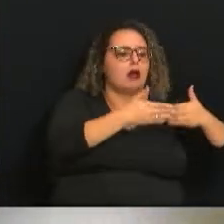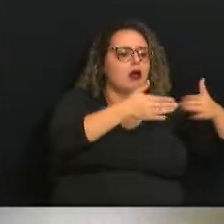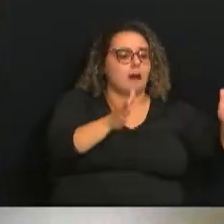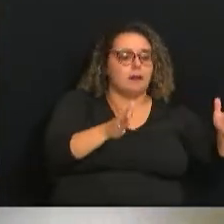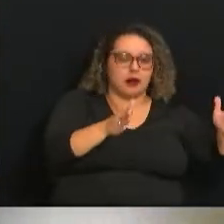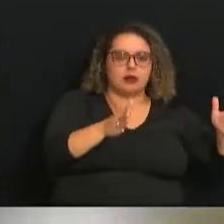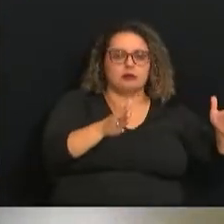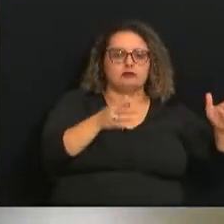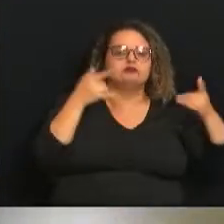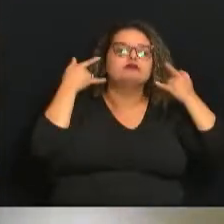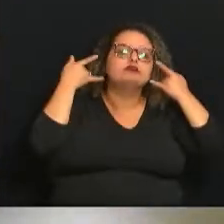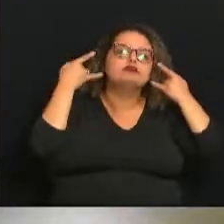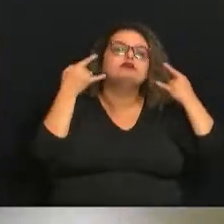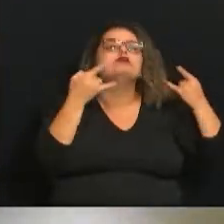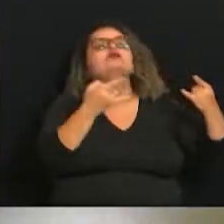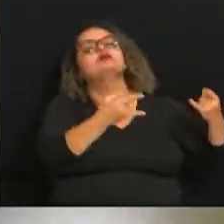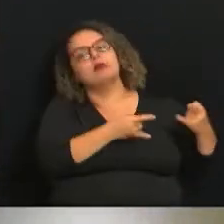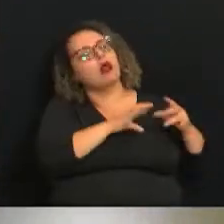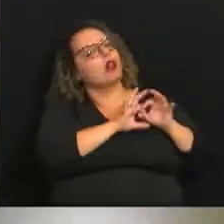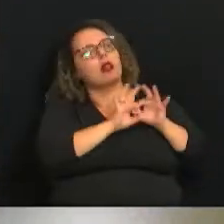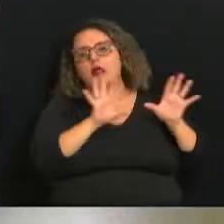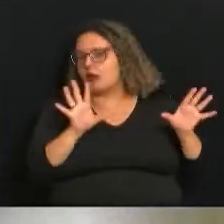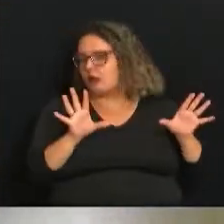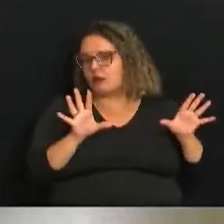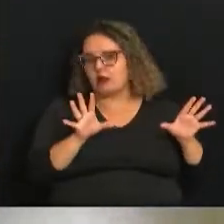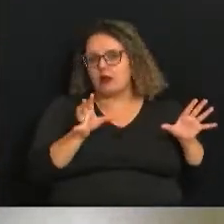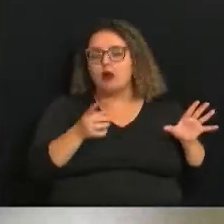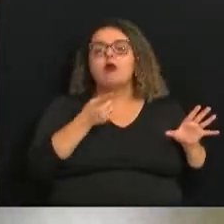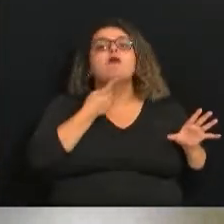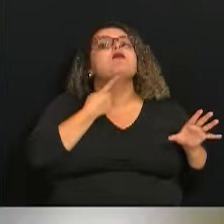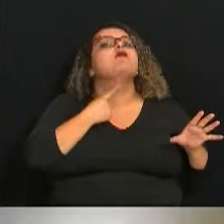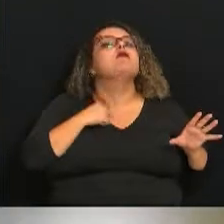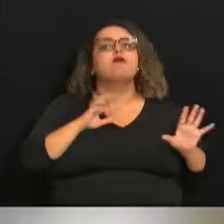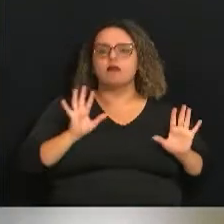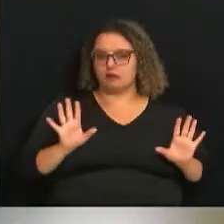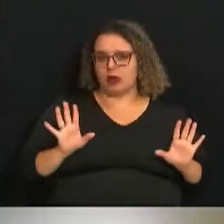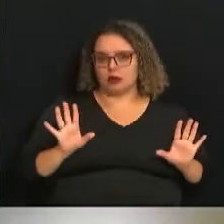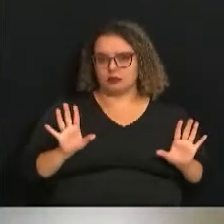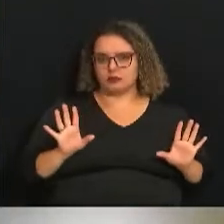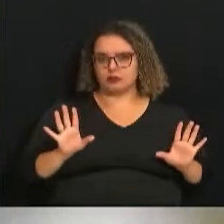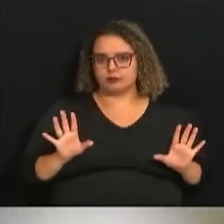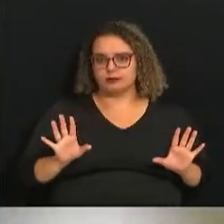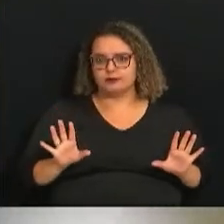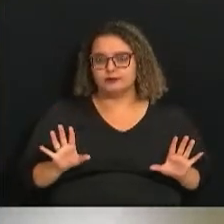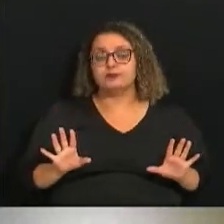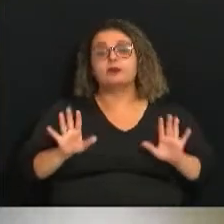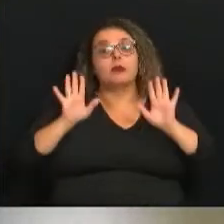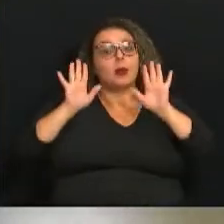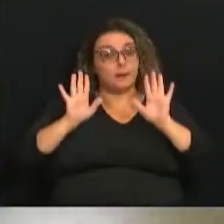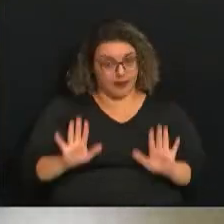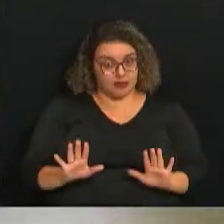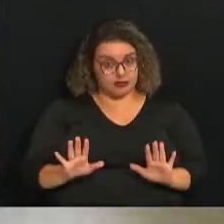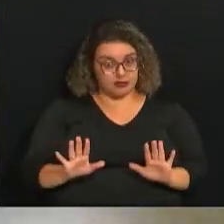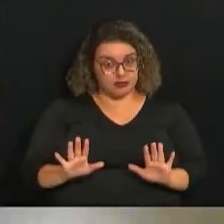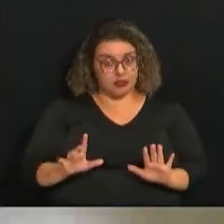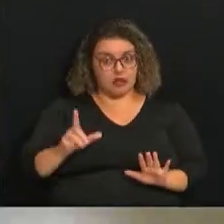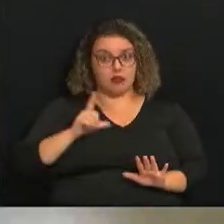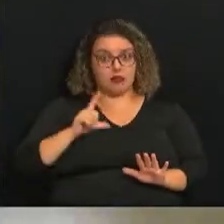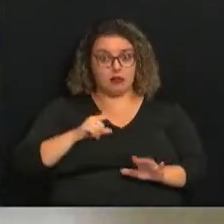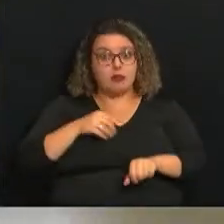a máscara fica liberada da sua obrigatoriedade. Mas, nós temos algumas